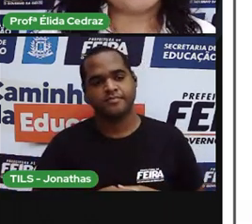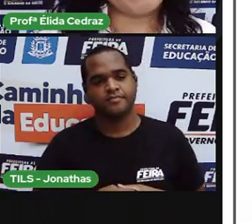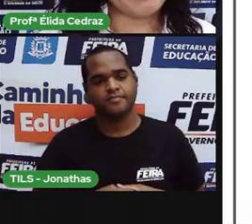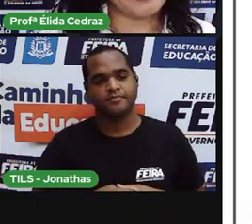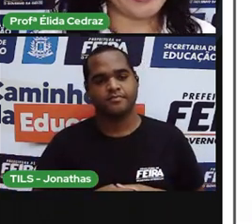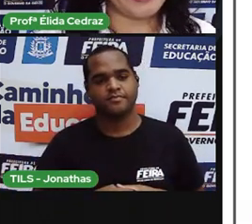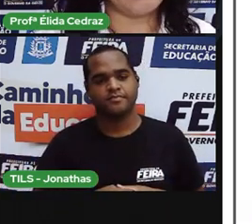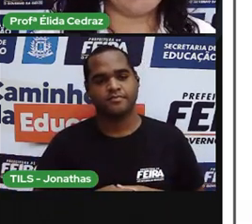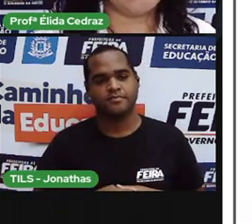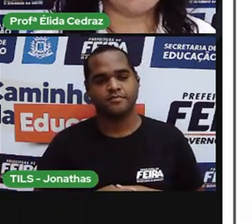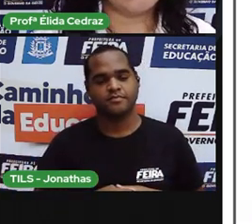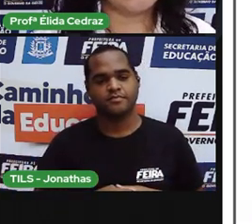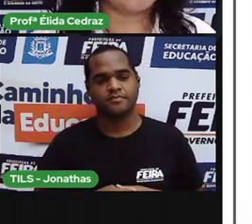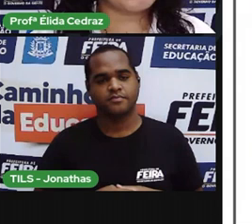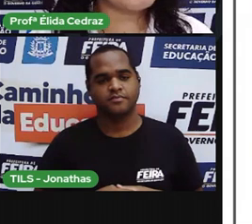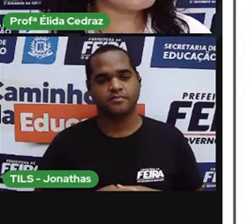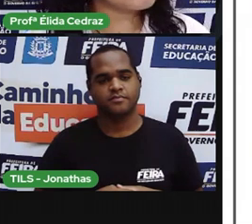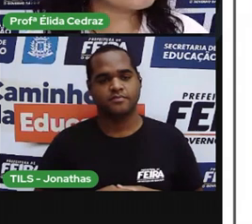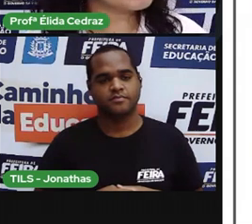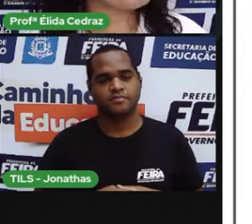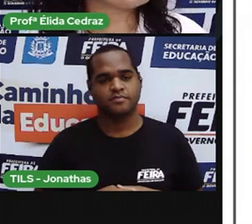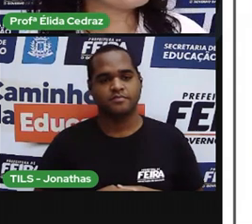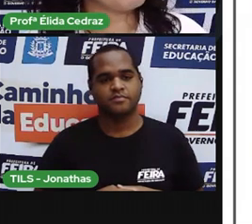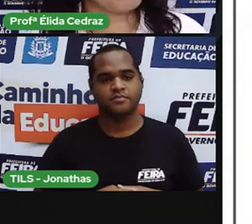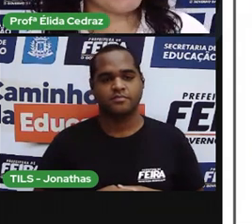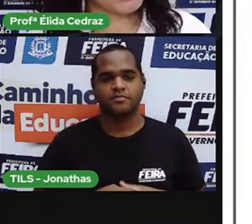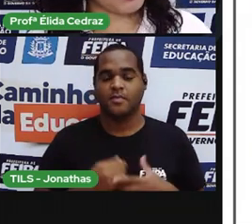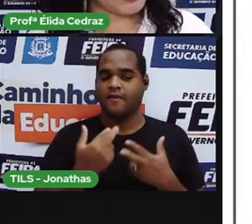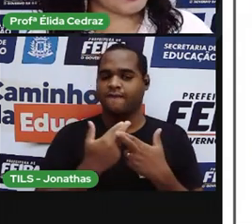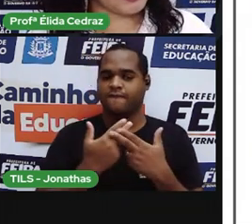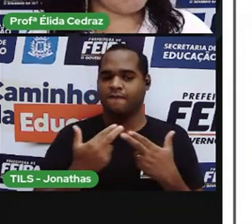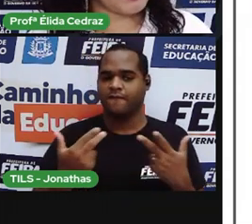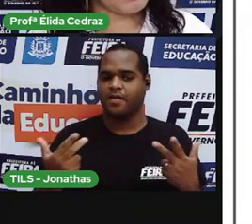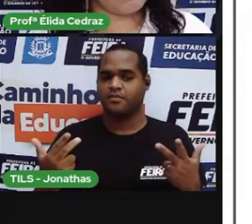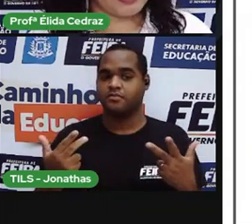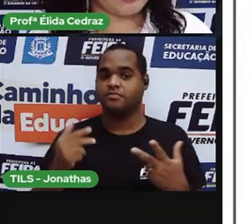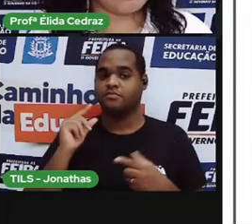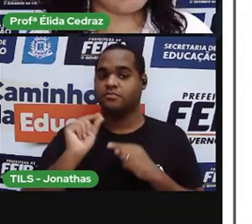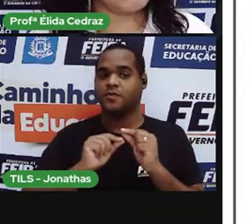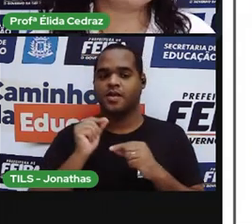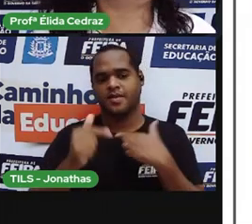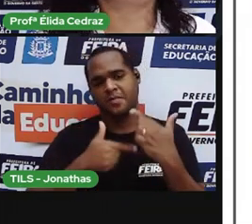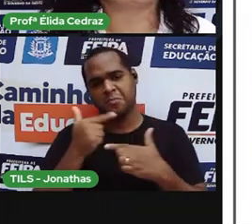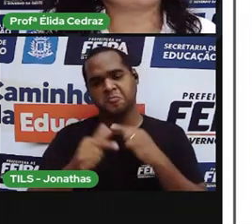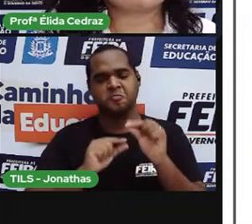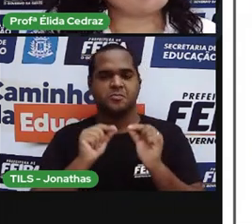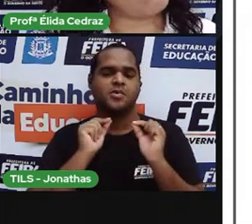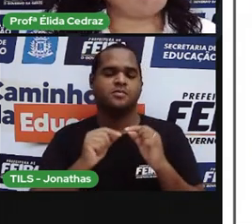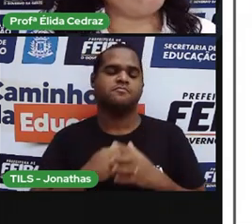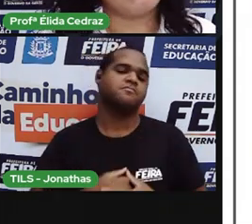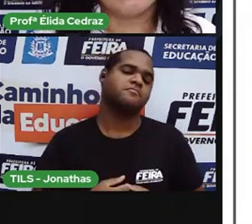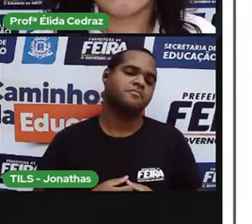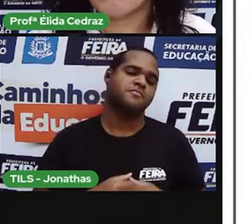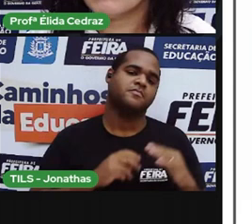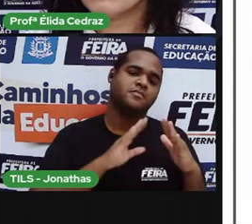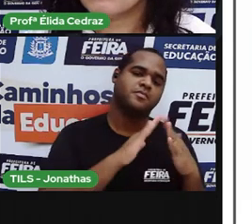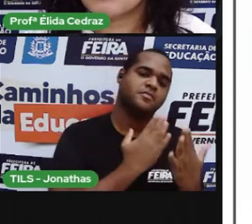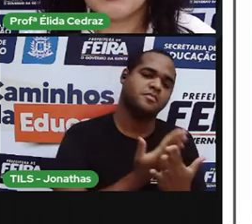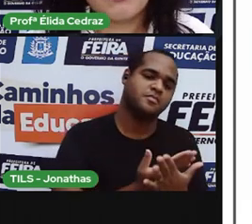No supermercado, quantos tipos de profissionais trabalham lá? Na escola,